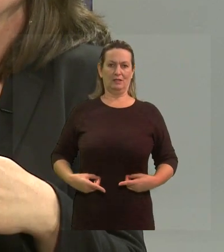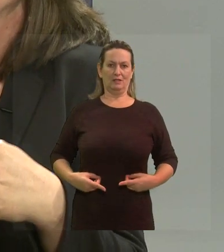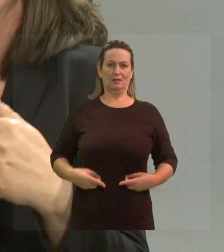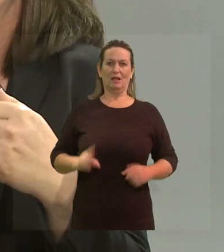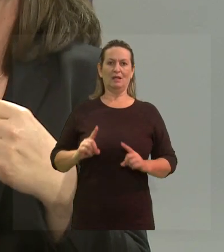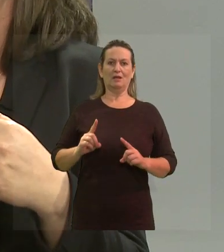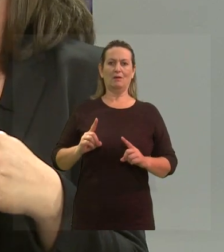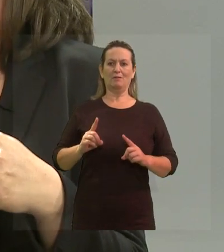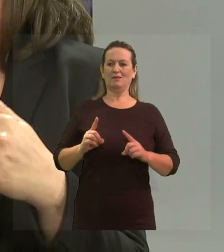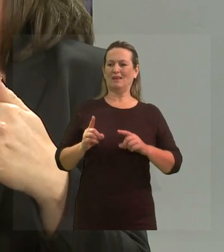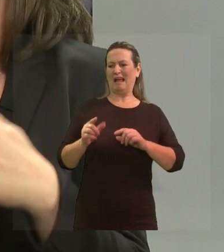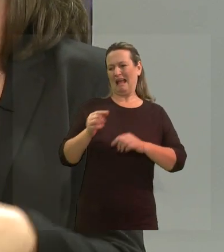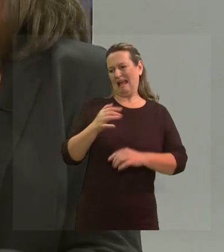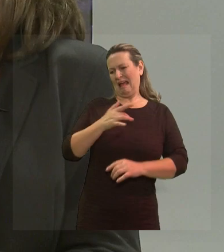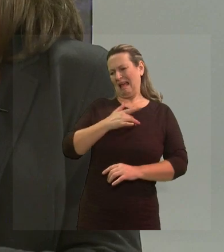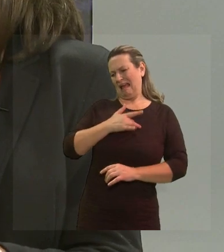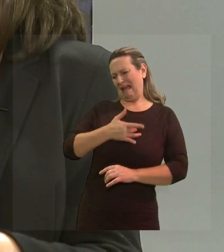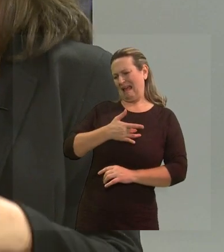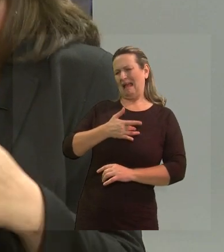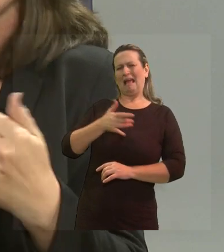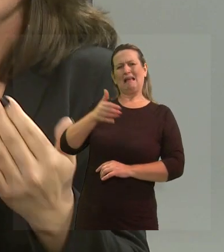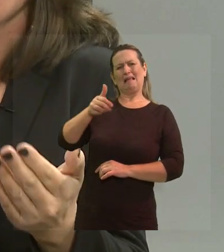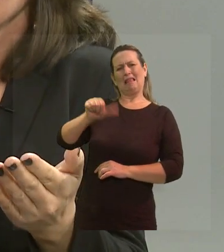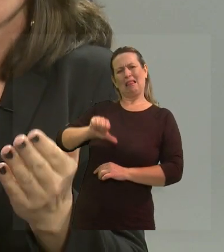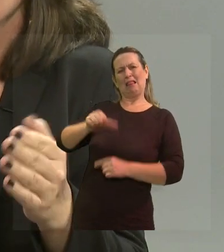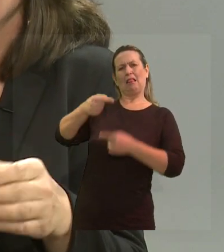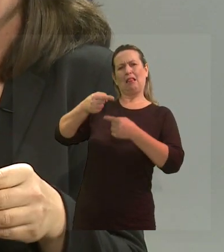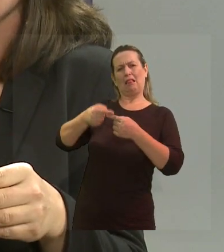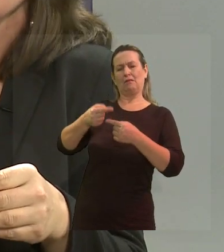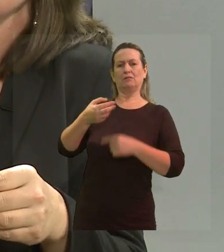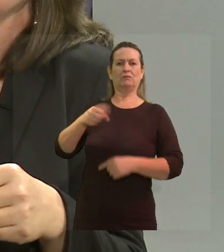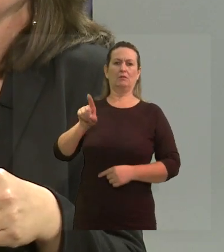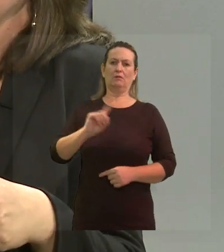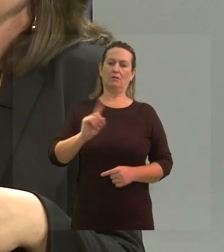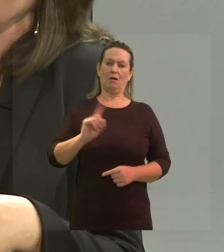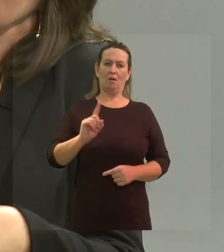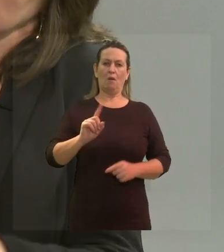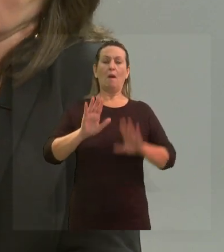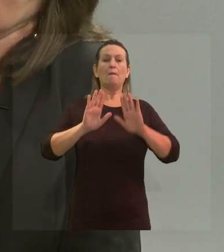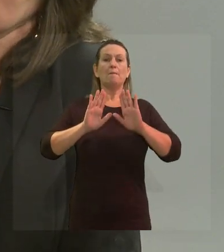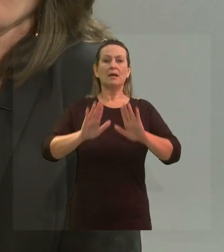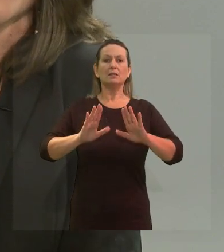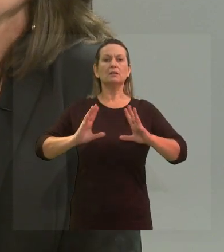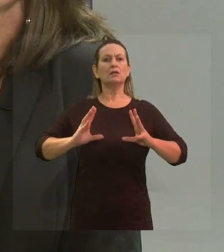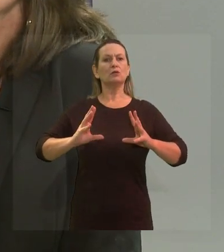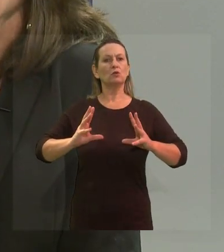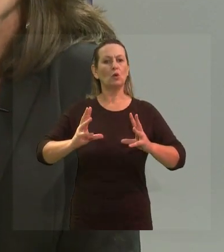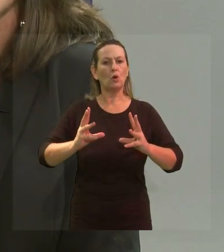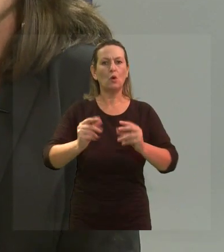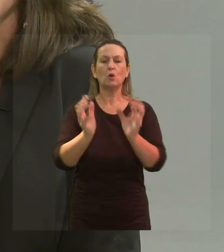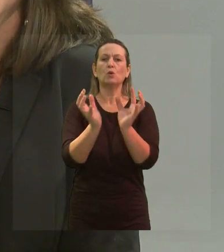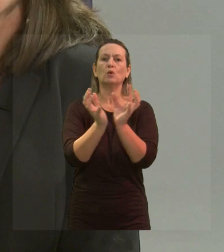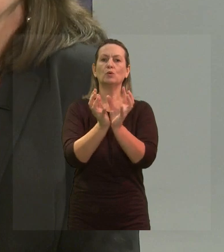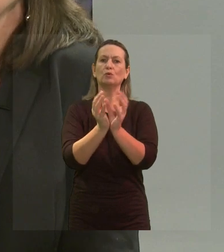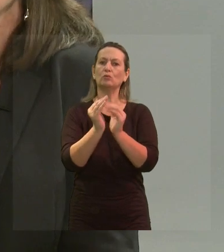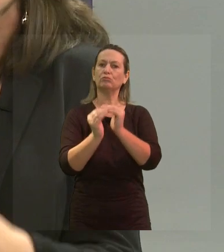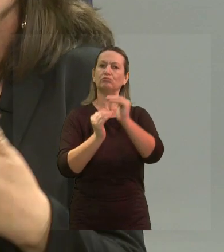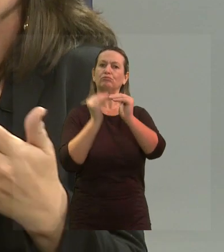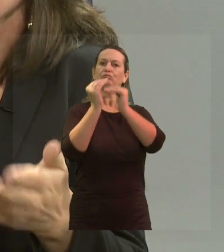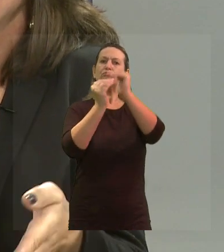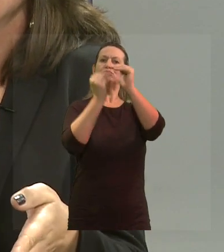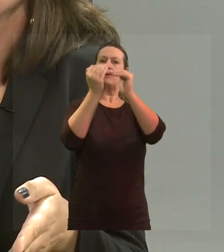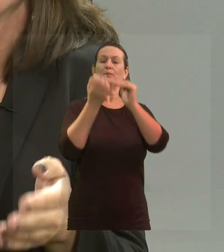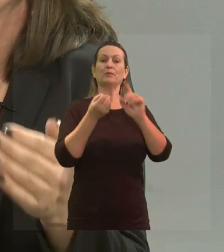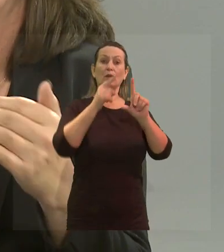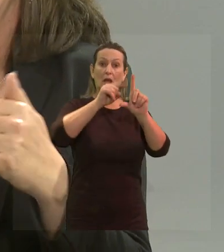considerada uma diferença negativa, né, mas que seja uma diferença que todos possam crescer. Até algumas